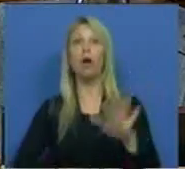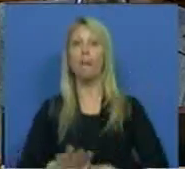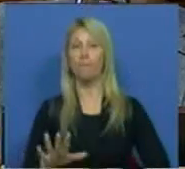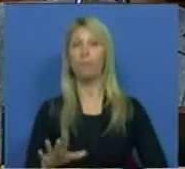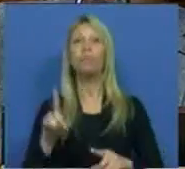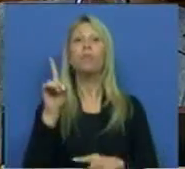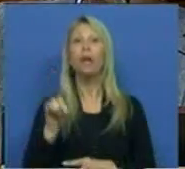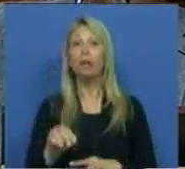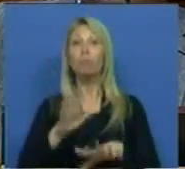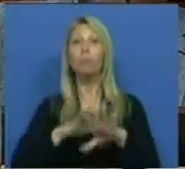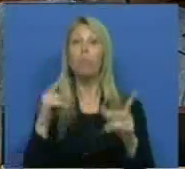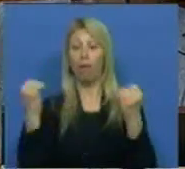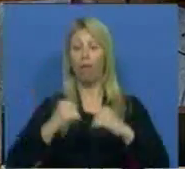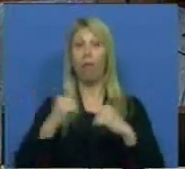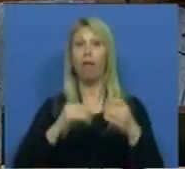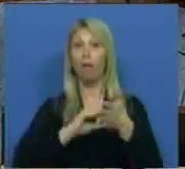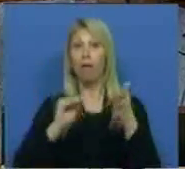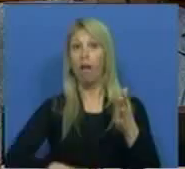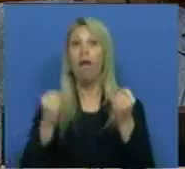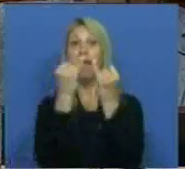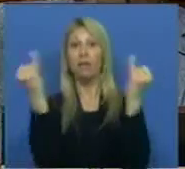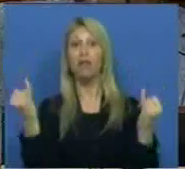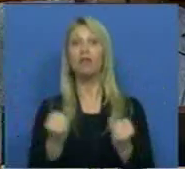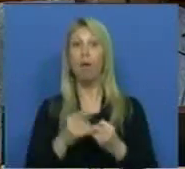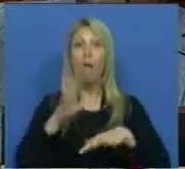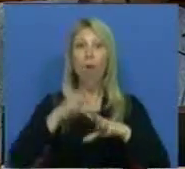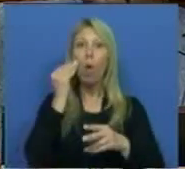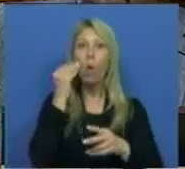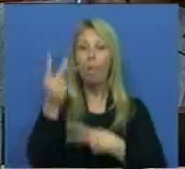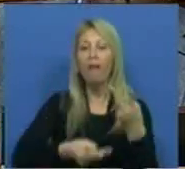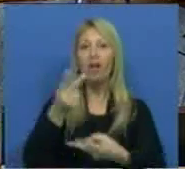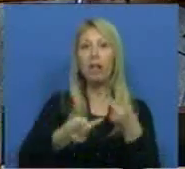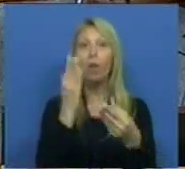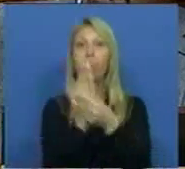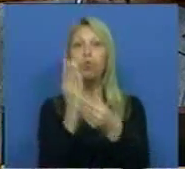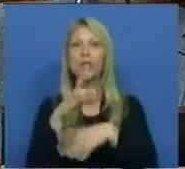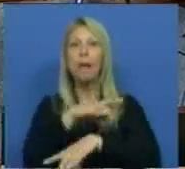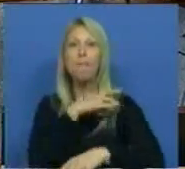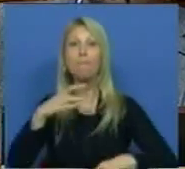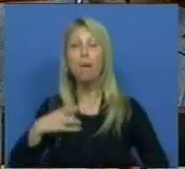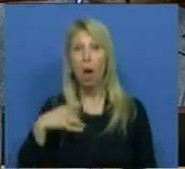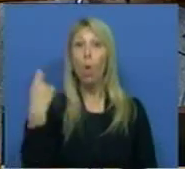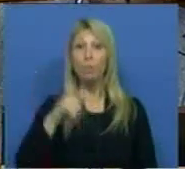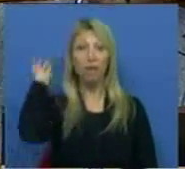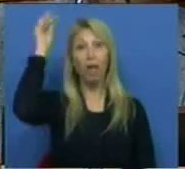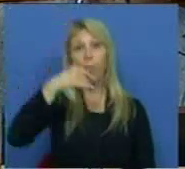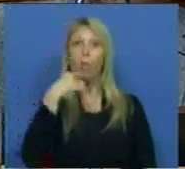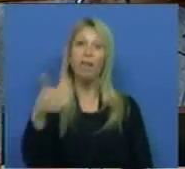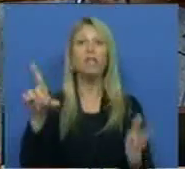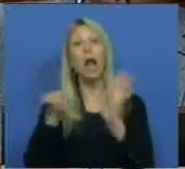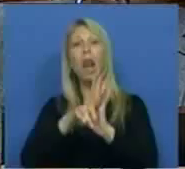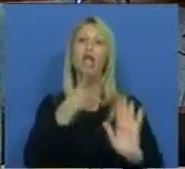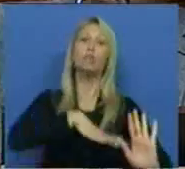aos protocolos internacionais sobre o diagnóstico e sobre os processos clínicos. O Presidente da República invoca a lei espanhola,